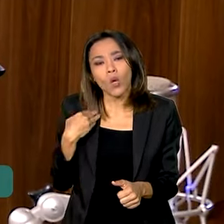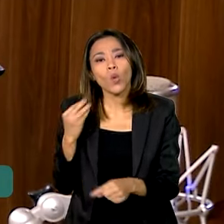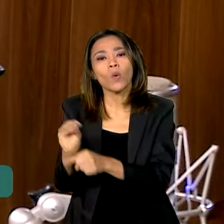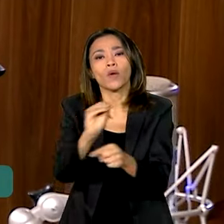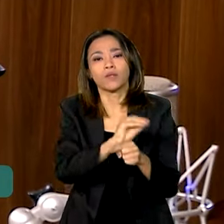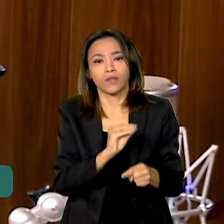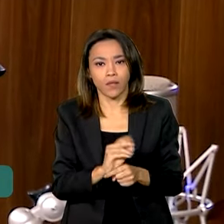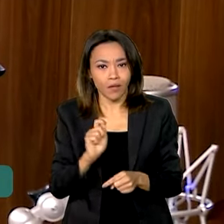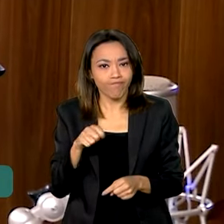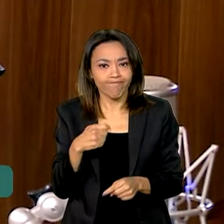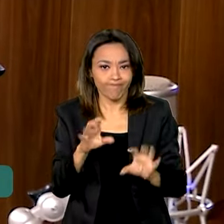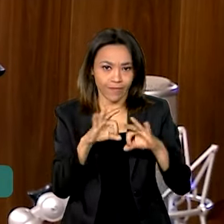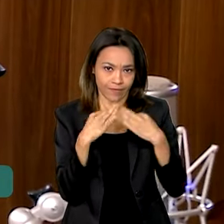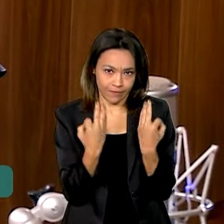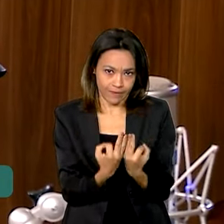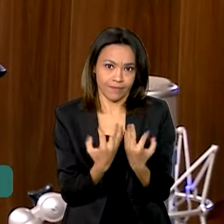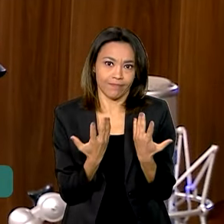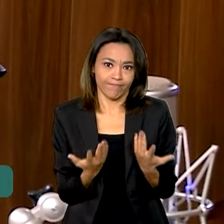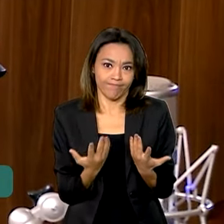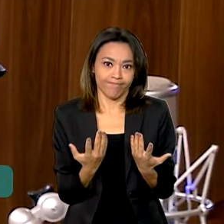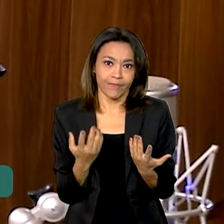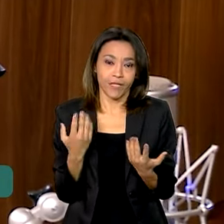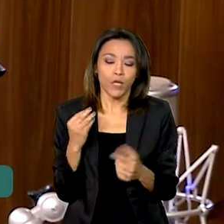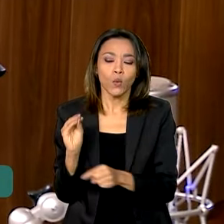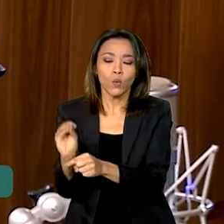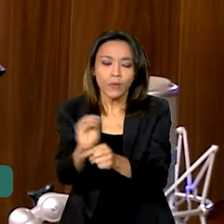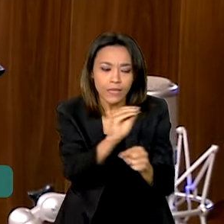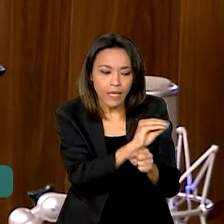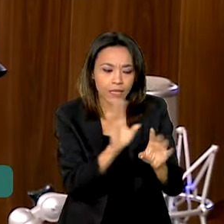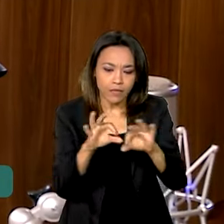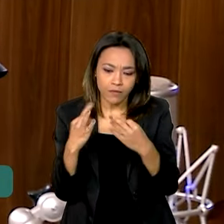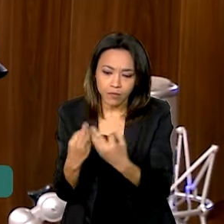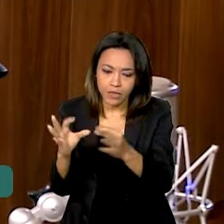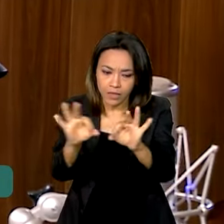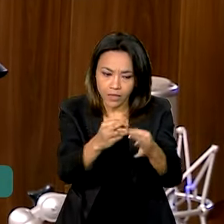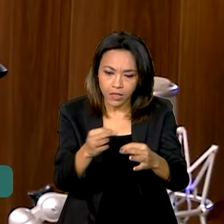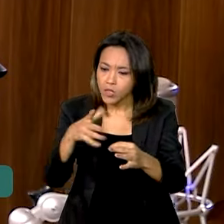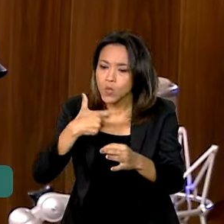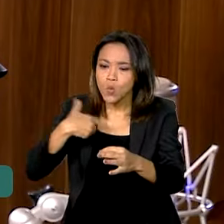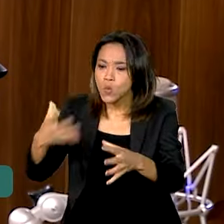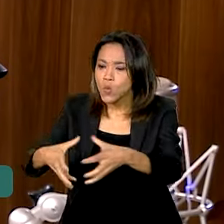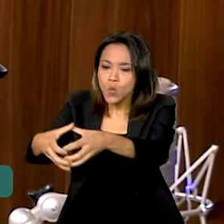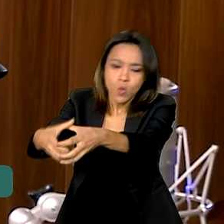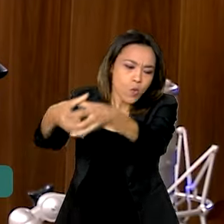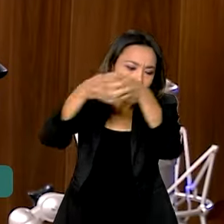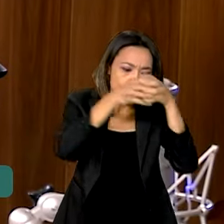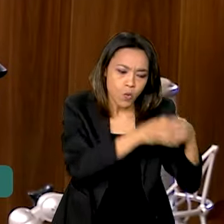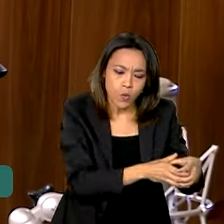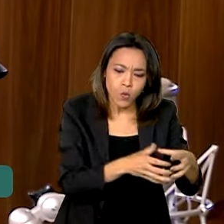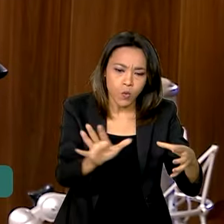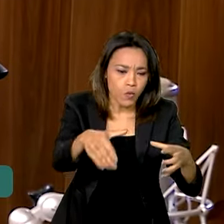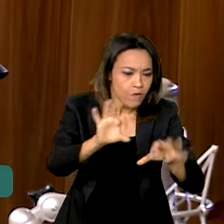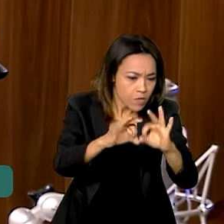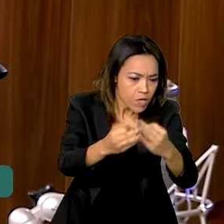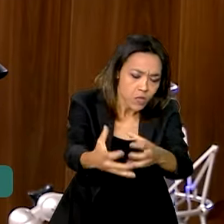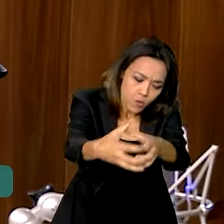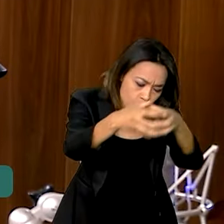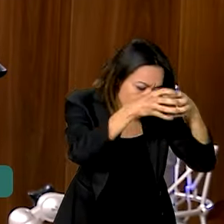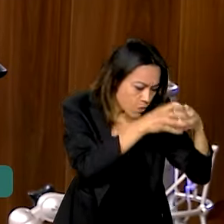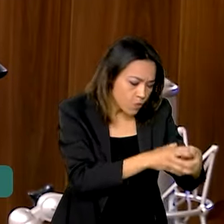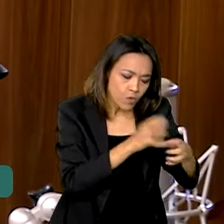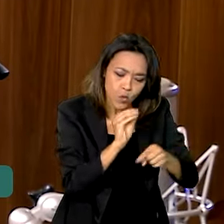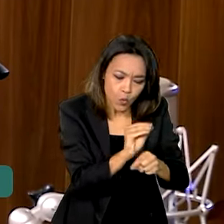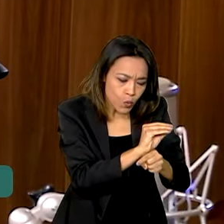das famílias, colocar, abrigar elas, aquelas famílias que não têm para onde ir e dar atenção em termos de alimentos,